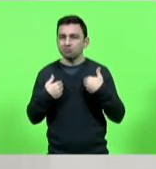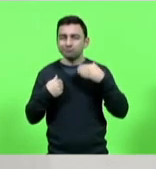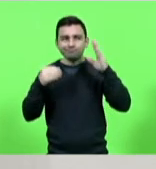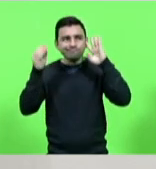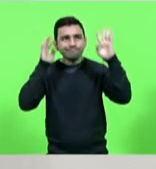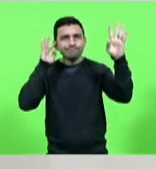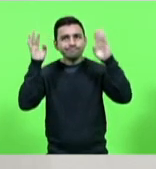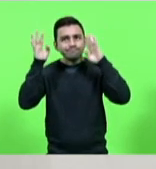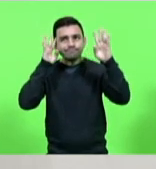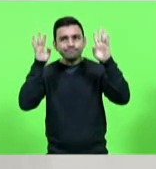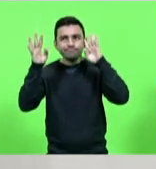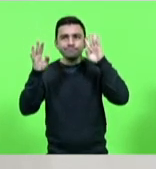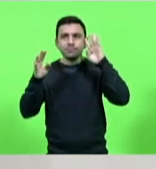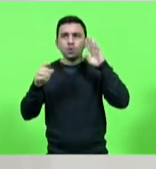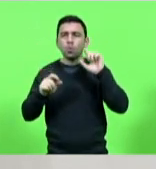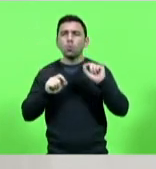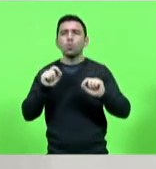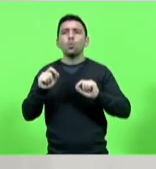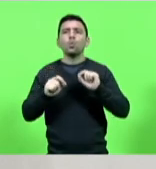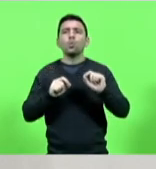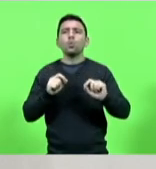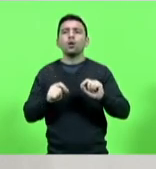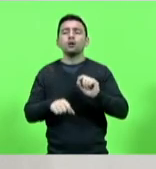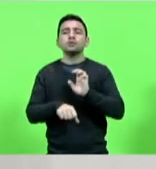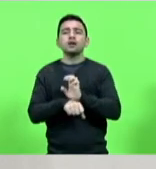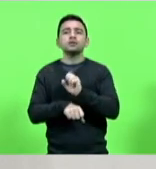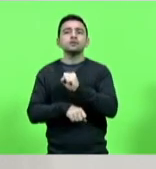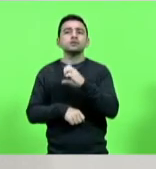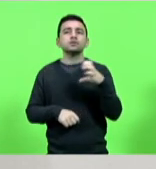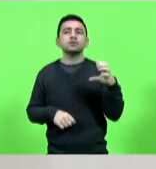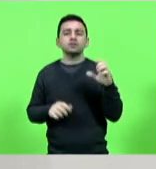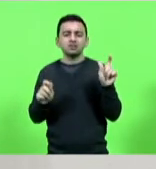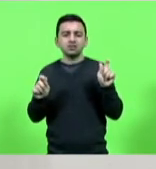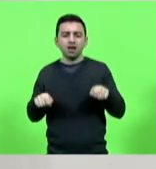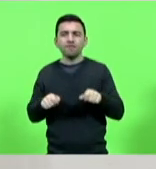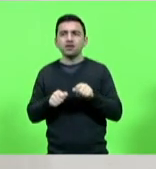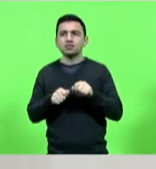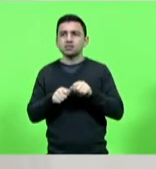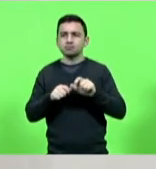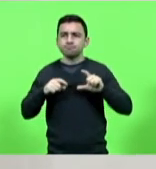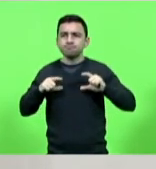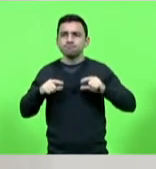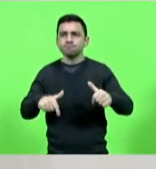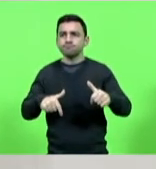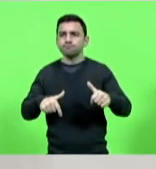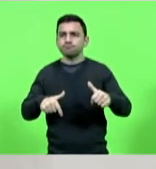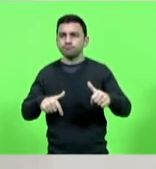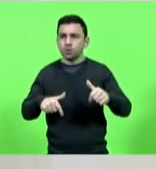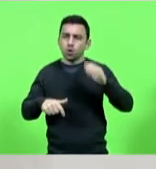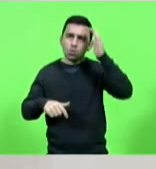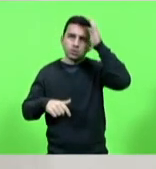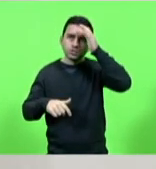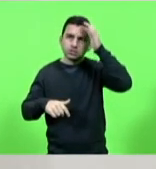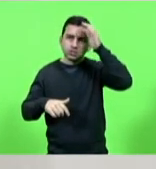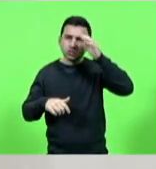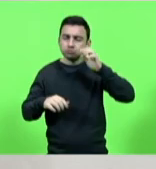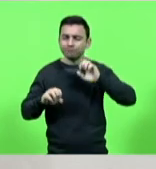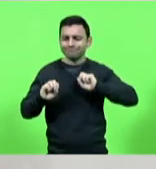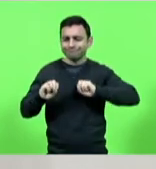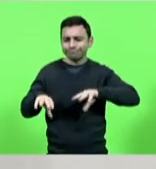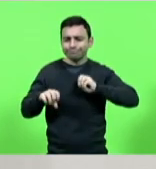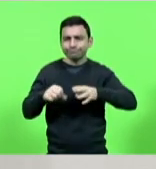o que o Estado pode fazer em relação a isso. Trabalhar com uma conscientização na base,